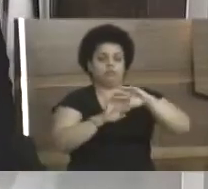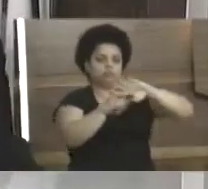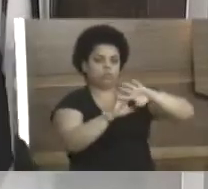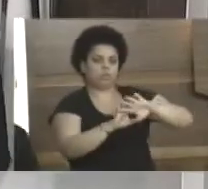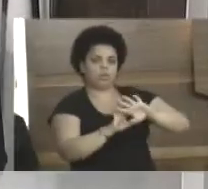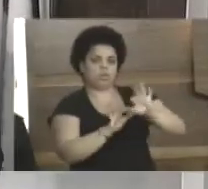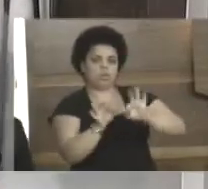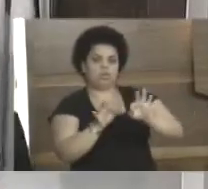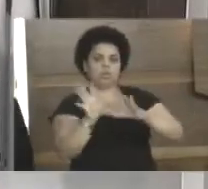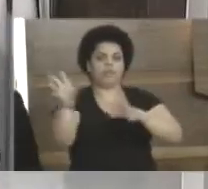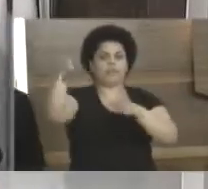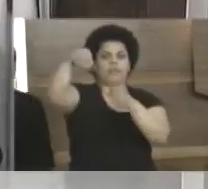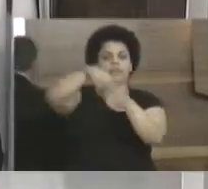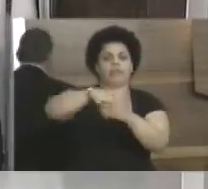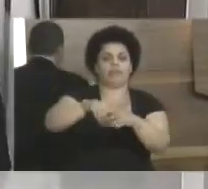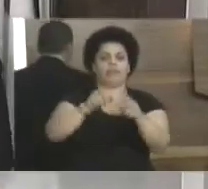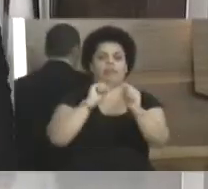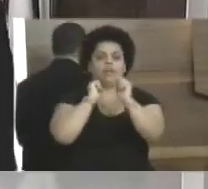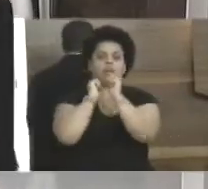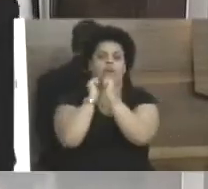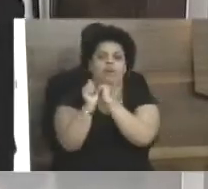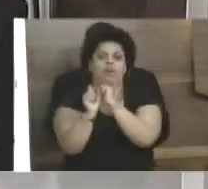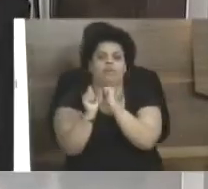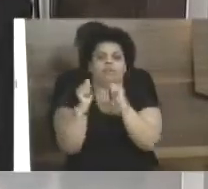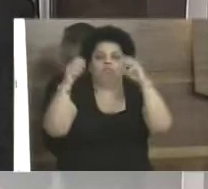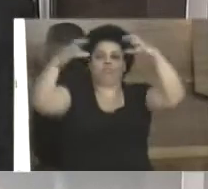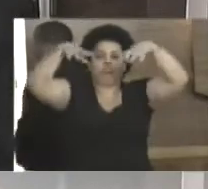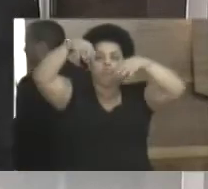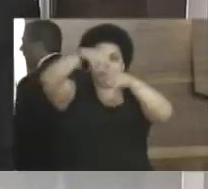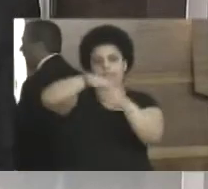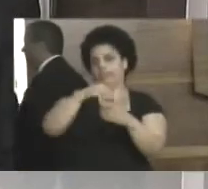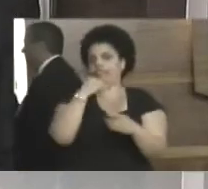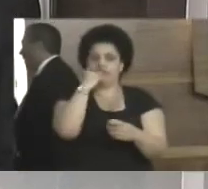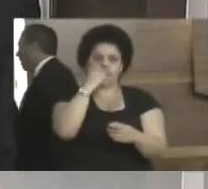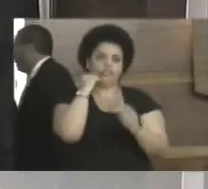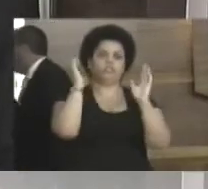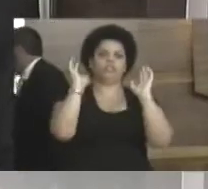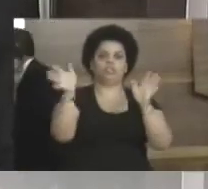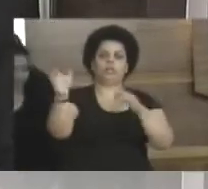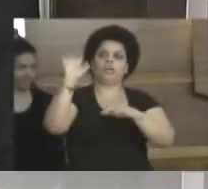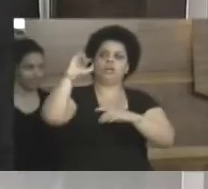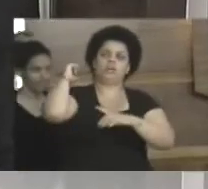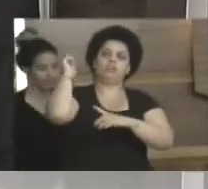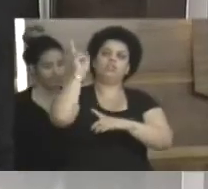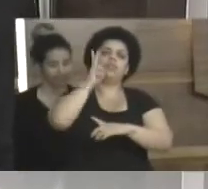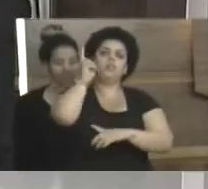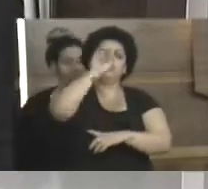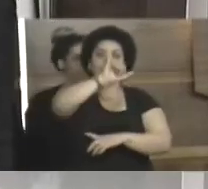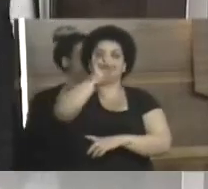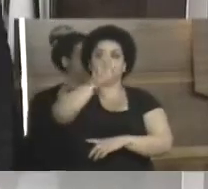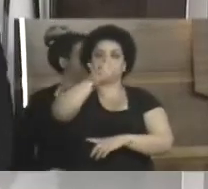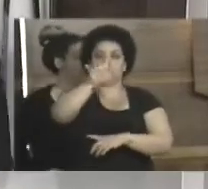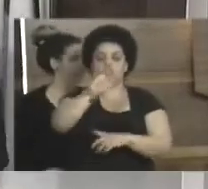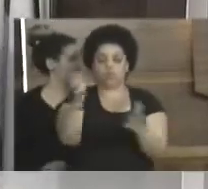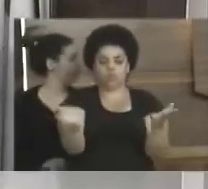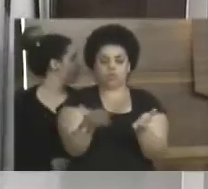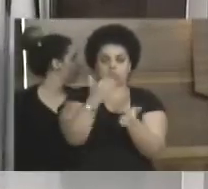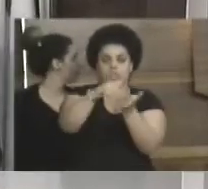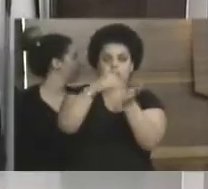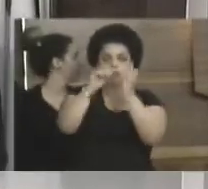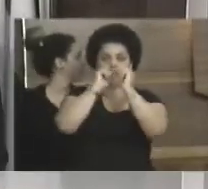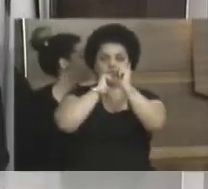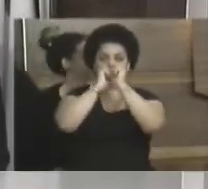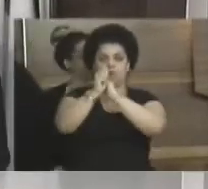se chove dentro da quadra. Também a pintura, eu já falei com o ex-vereador Jorge Eduardo, o ex-secretário de Esporte,